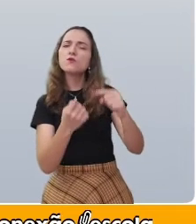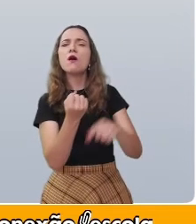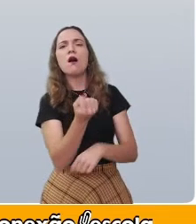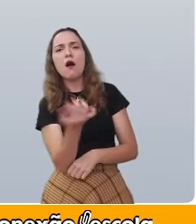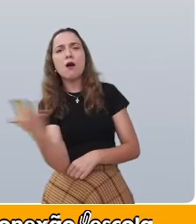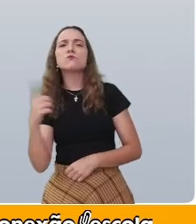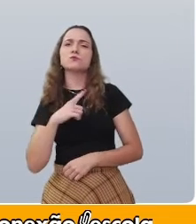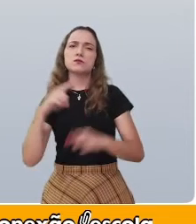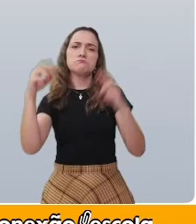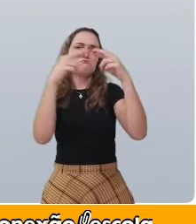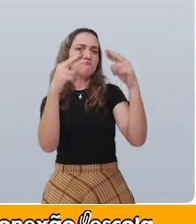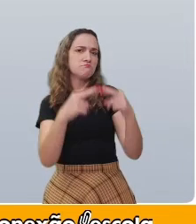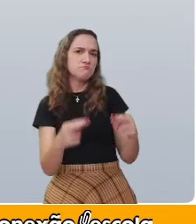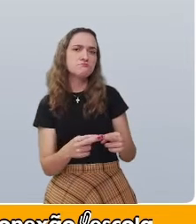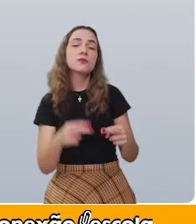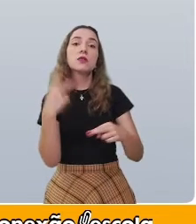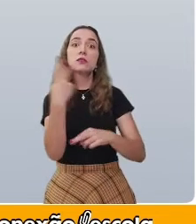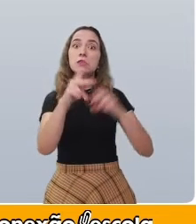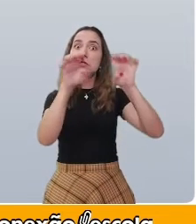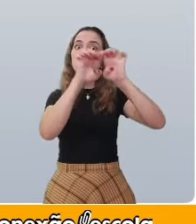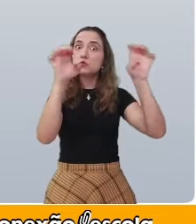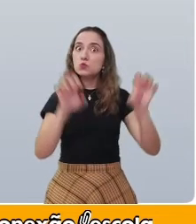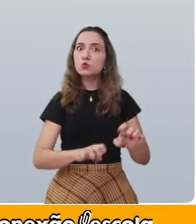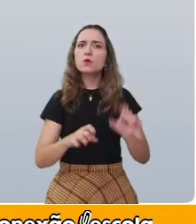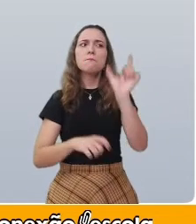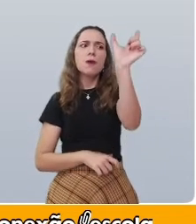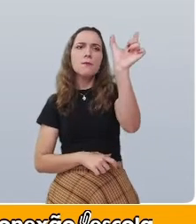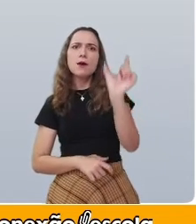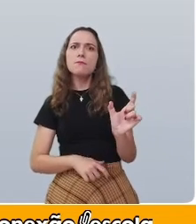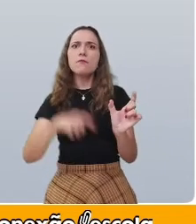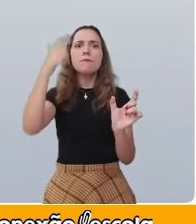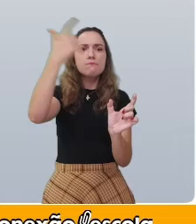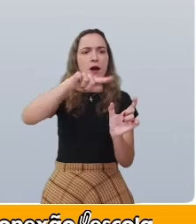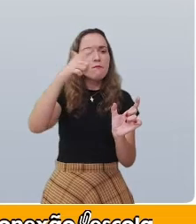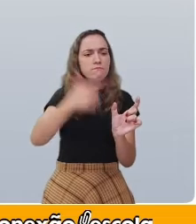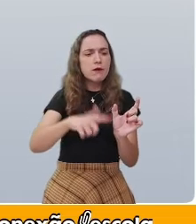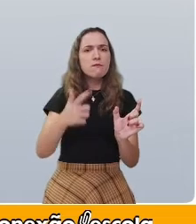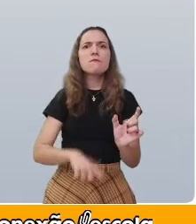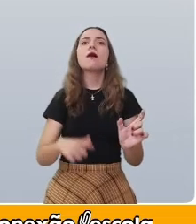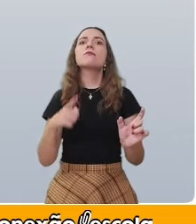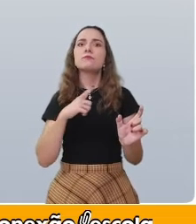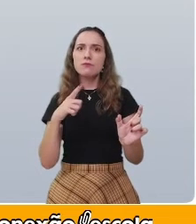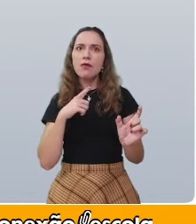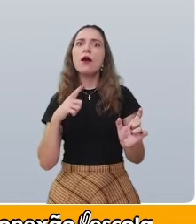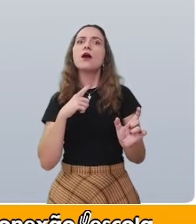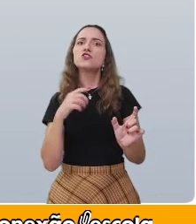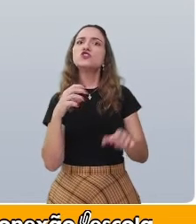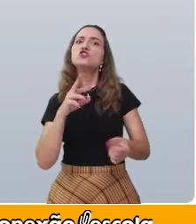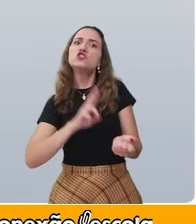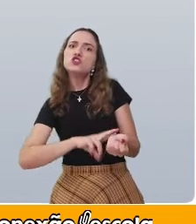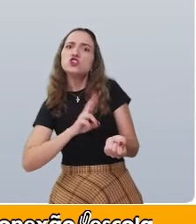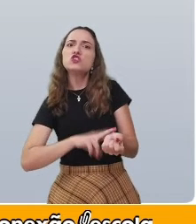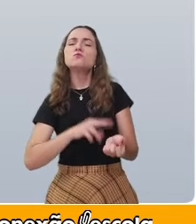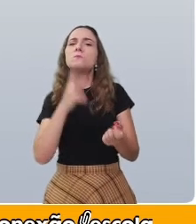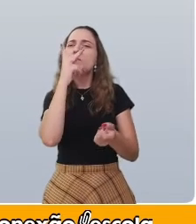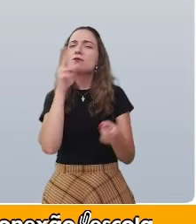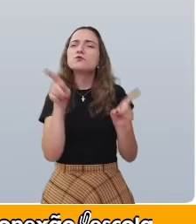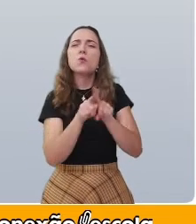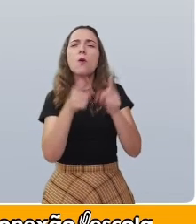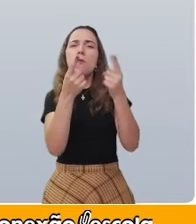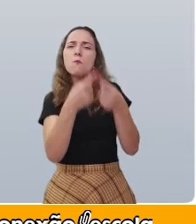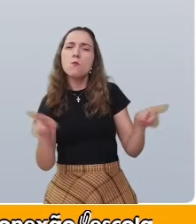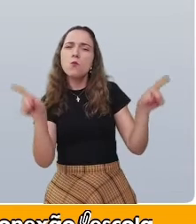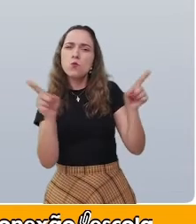rimados, com uma estrutura repetitiva que marca um ritmo, produzindo certa musicalidade.